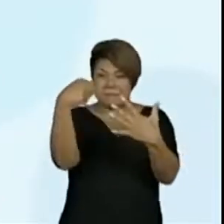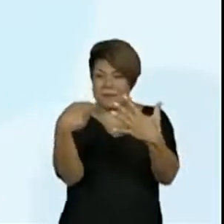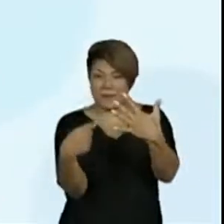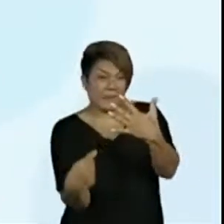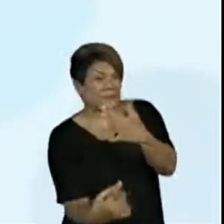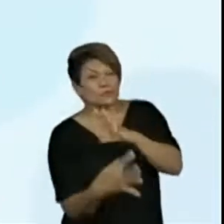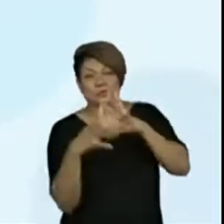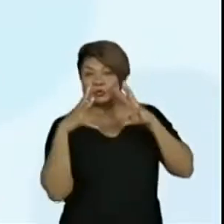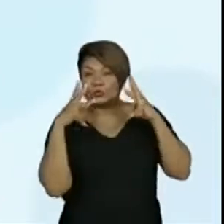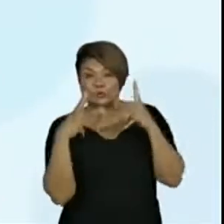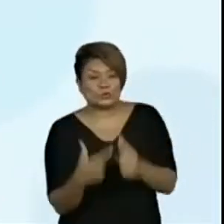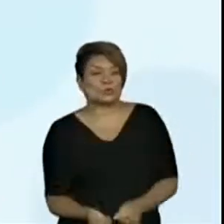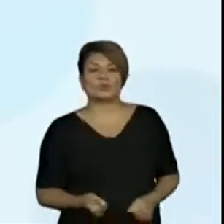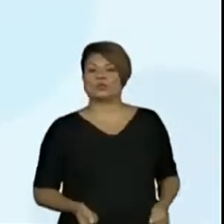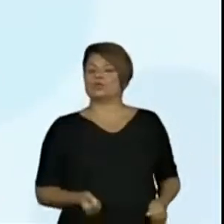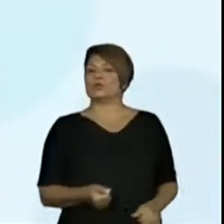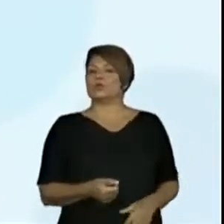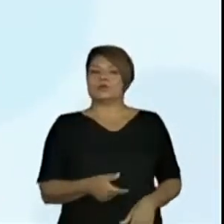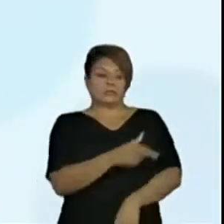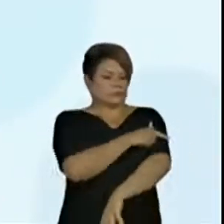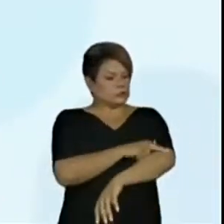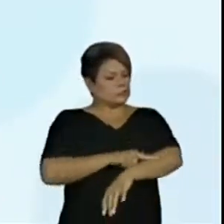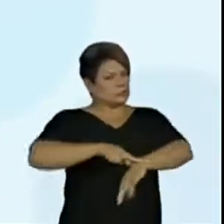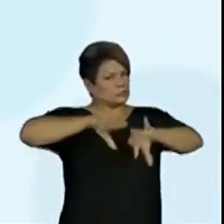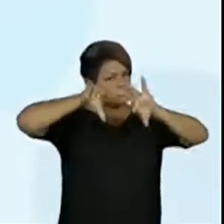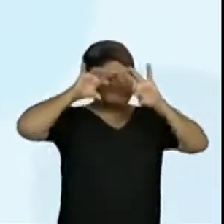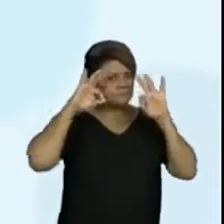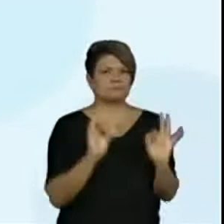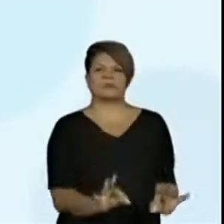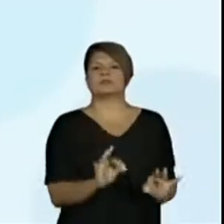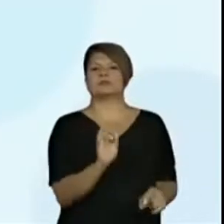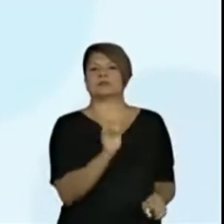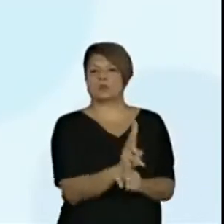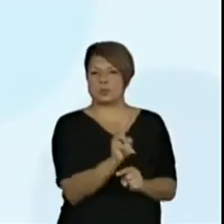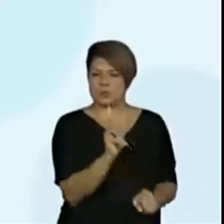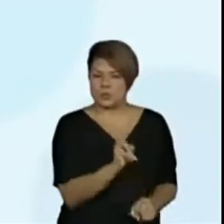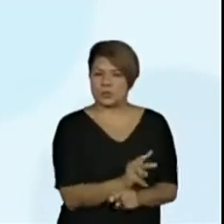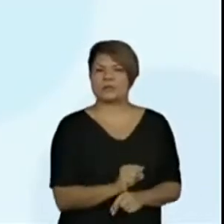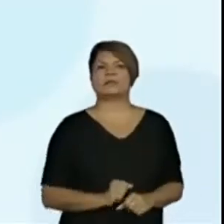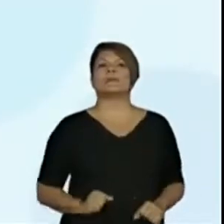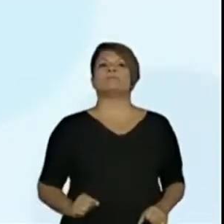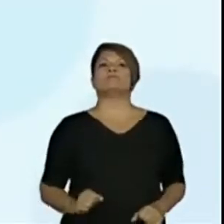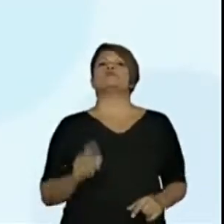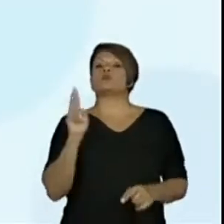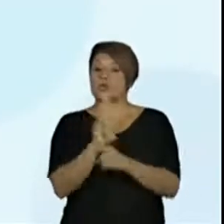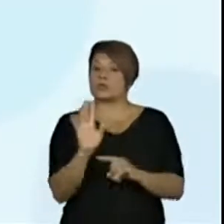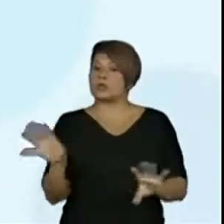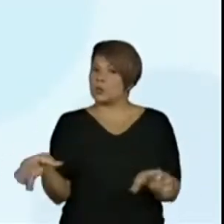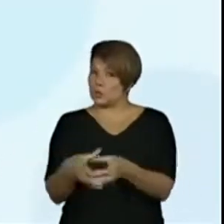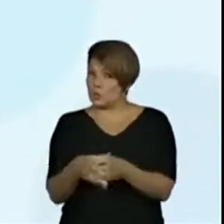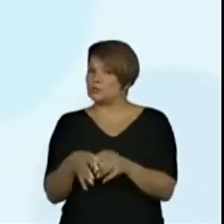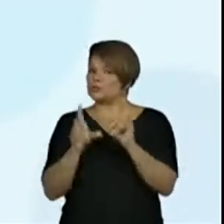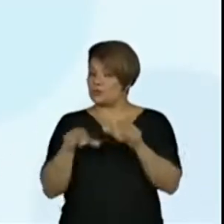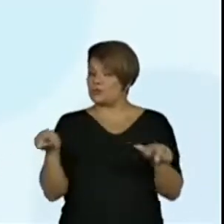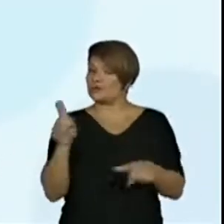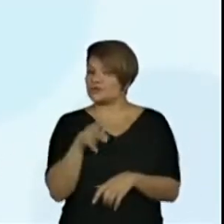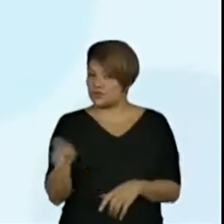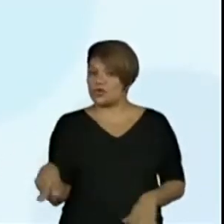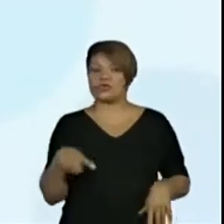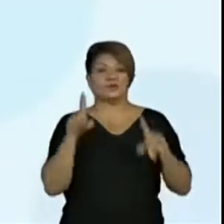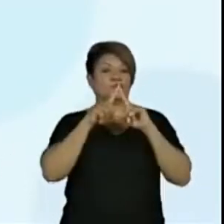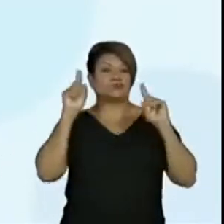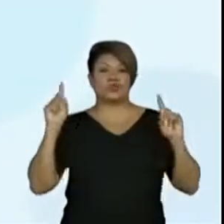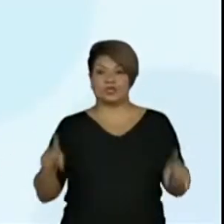Que ele cuida da disciplina, ele cuida dos professores, cuida de todos os funcionários,